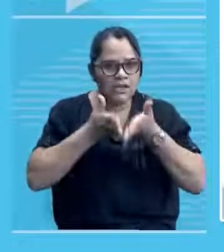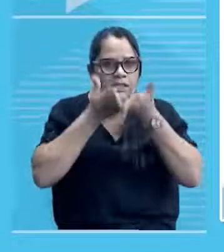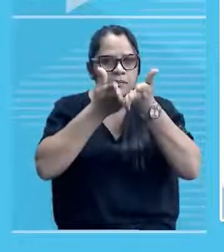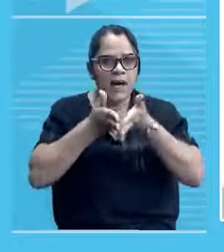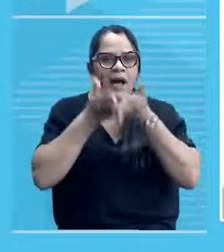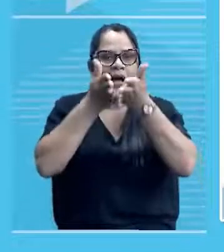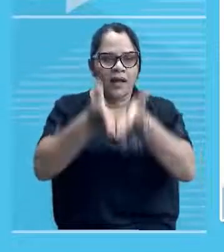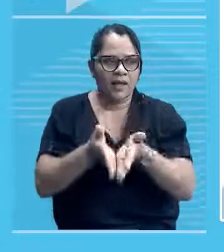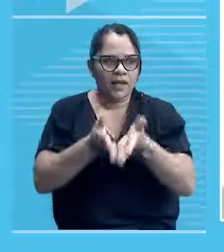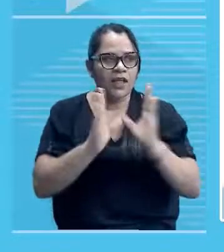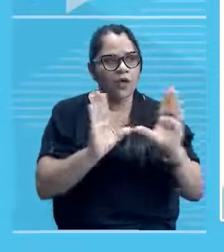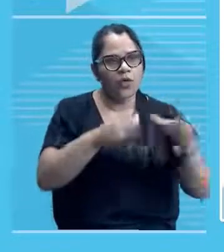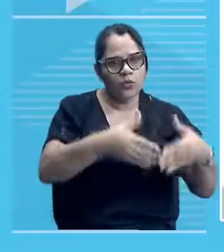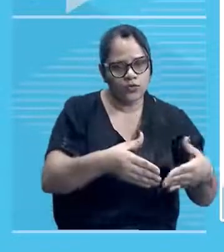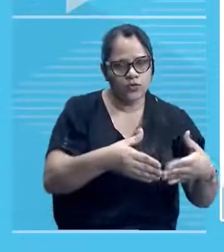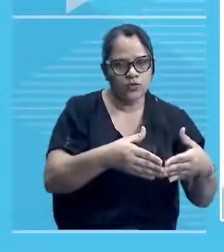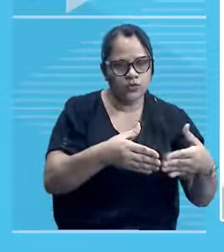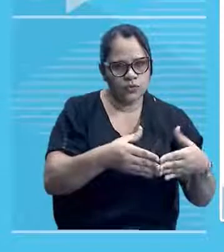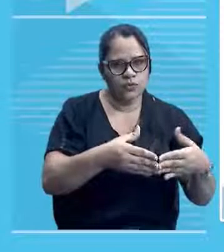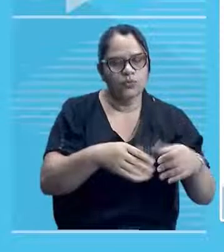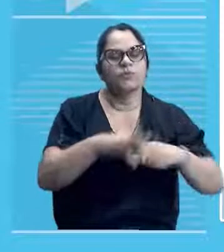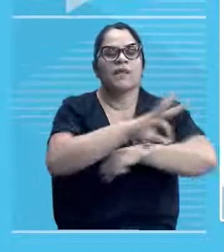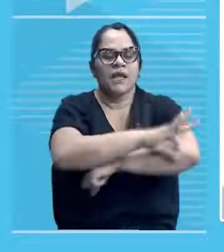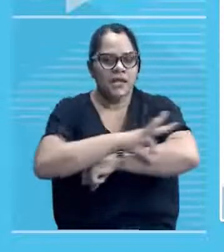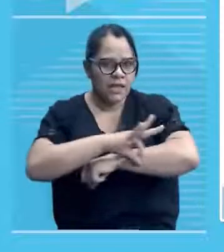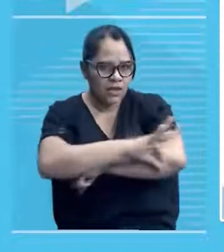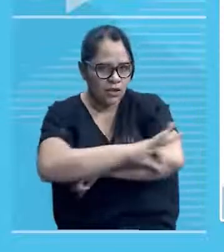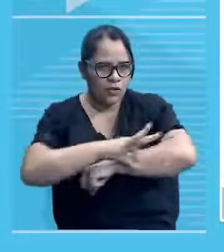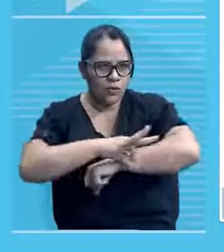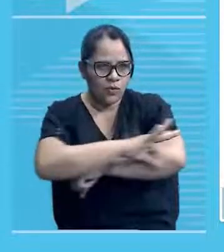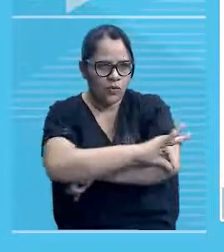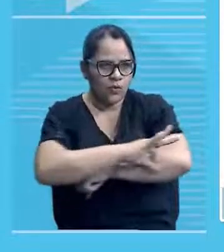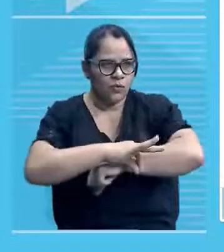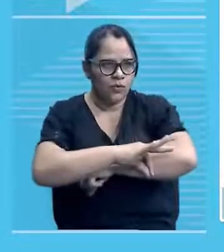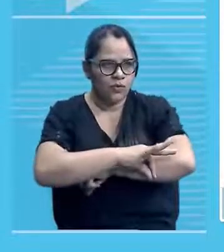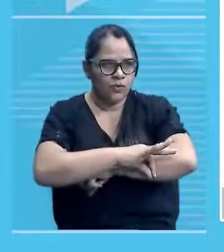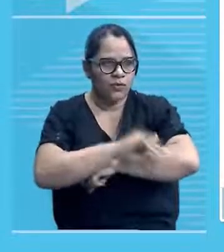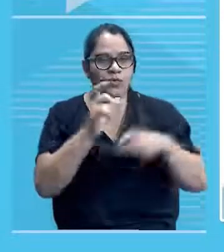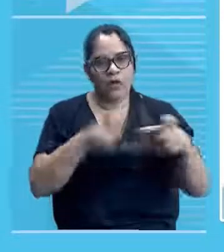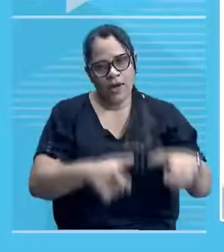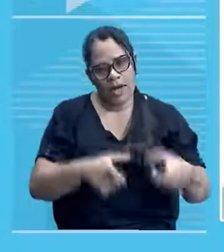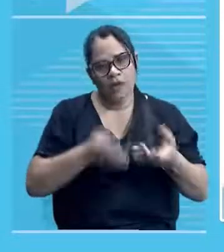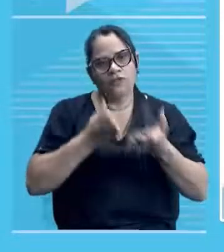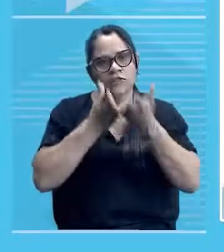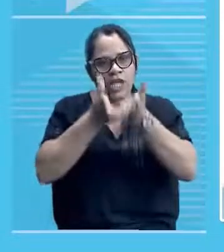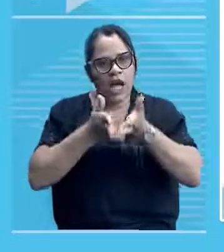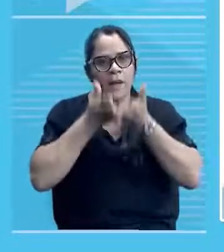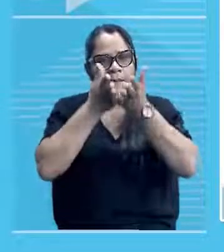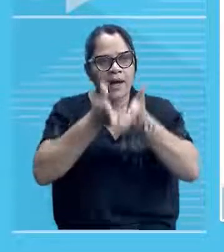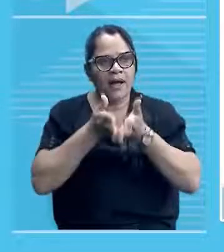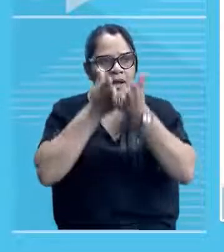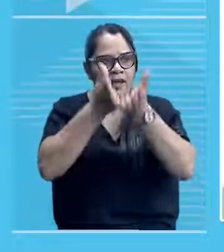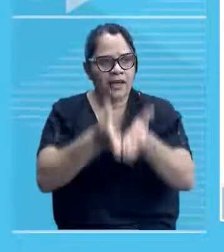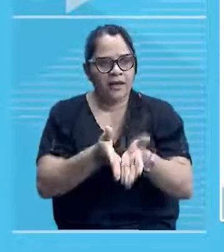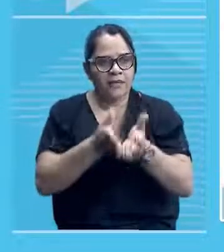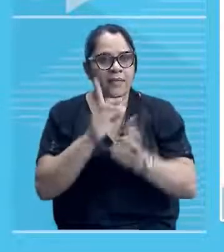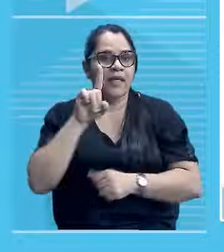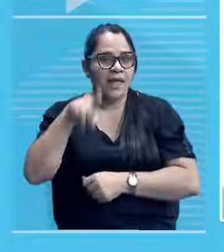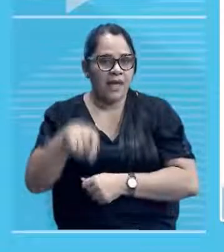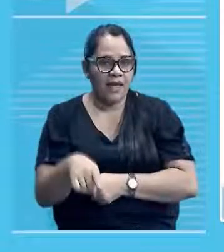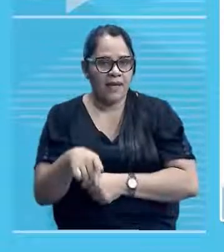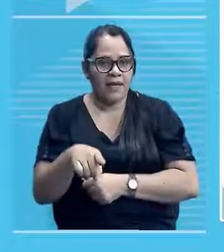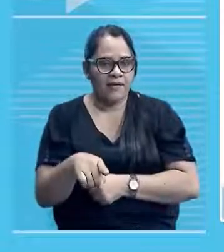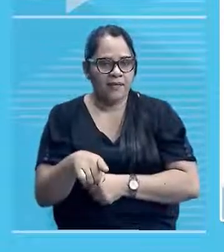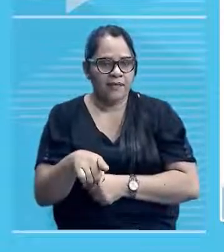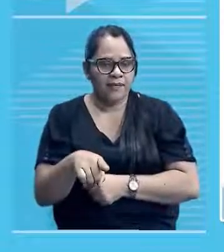Então, o conjunto arquitetônico, né? Do Porto das Barcas é um precioso grupo